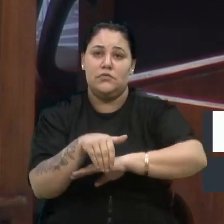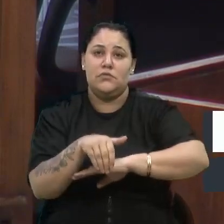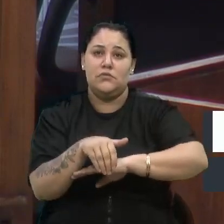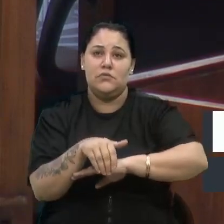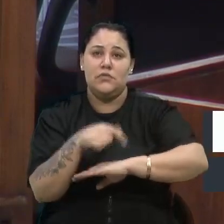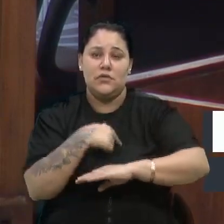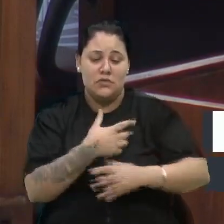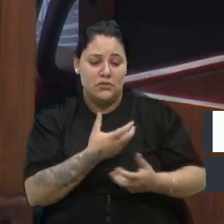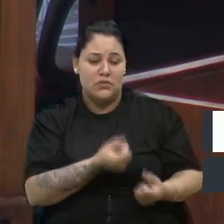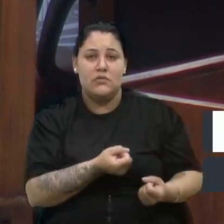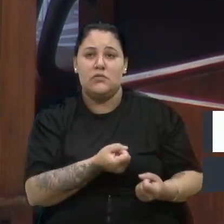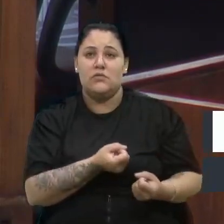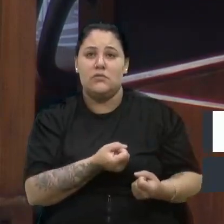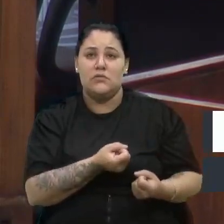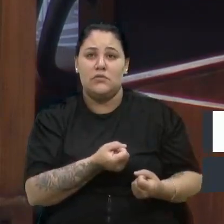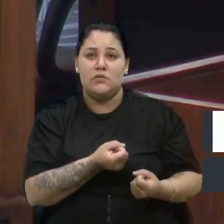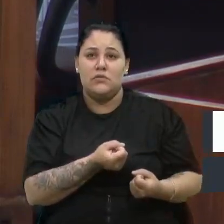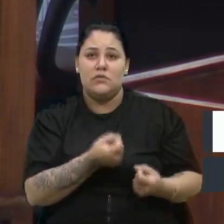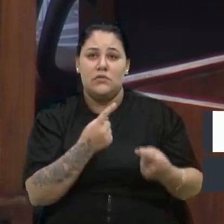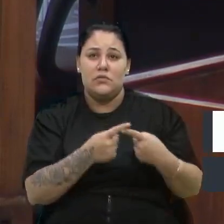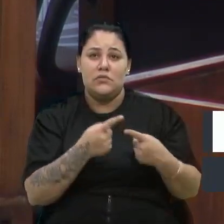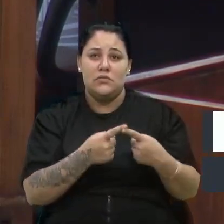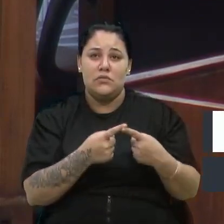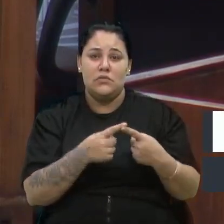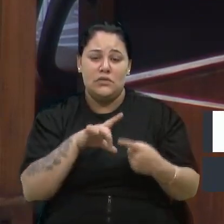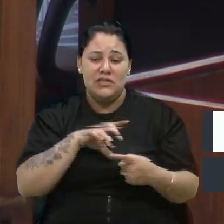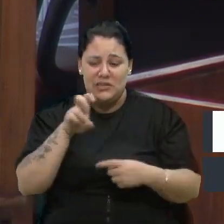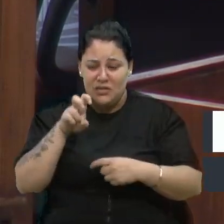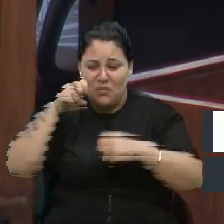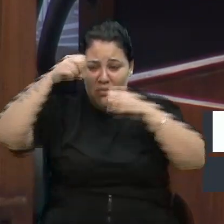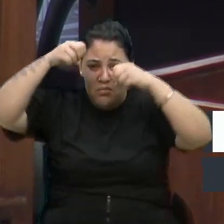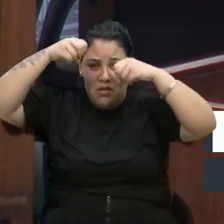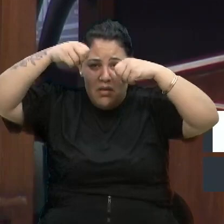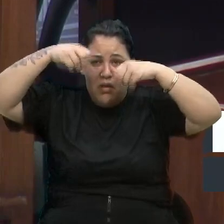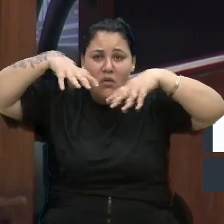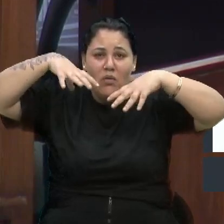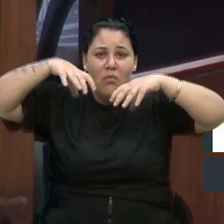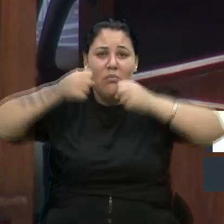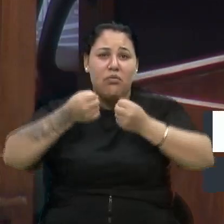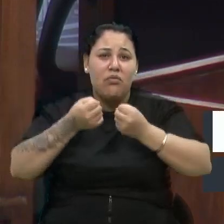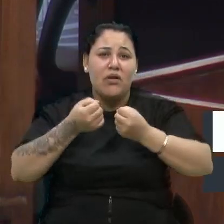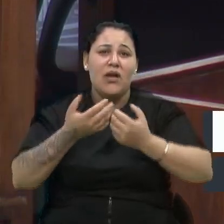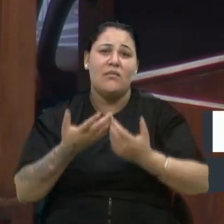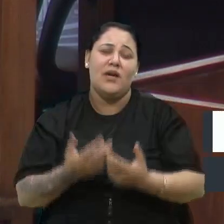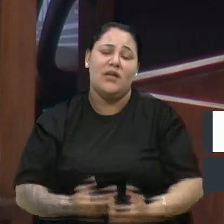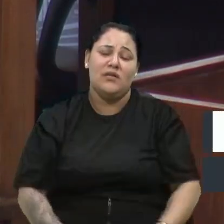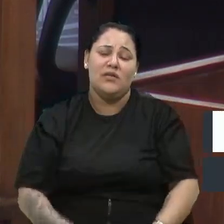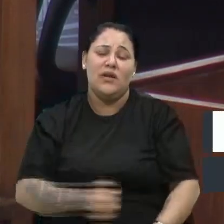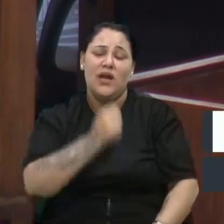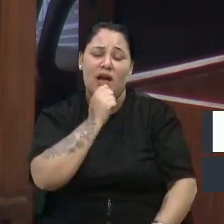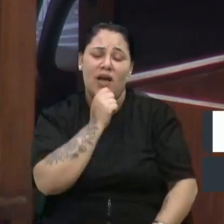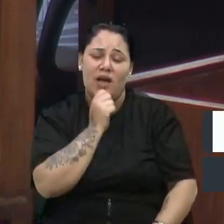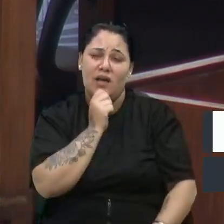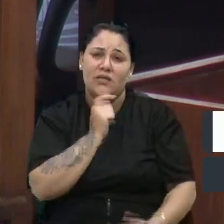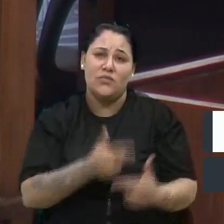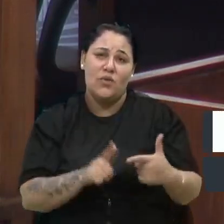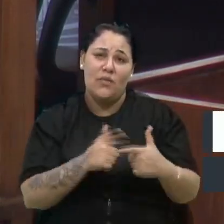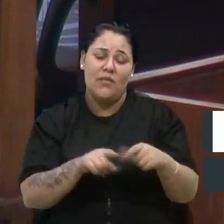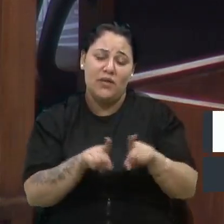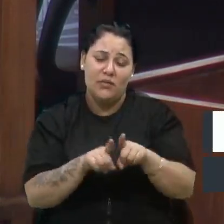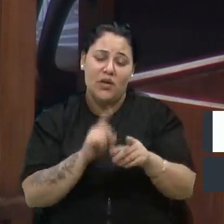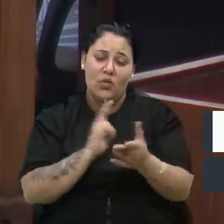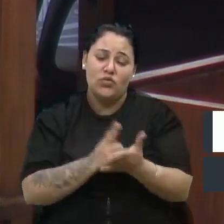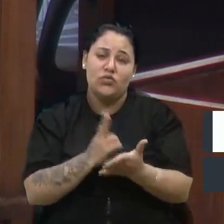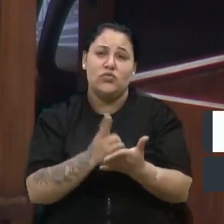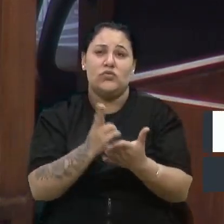admissível que numa rua tenham 5 lâmpadas queimadas? Ainda, os problemas recorrentes